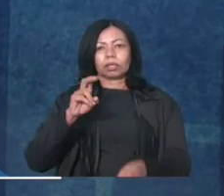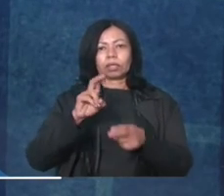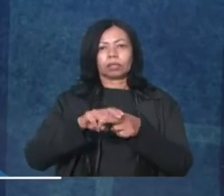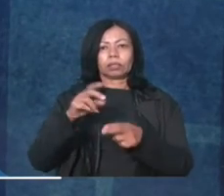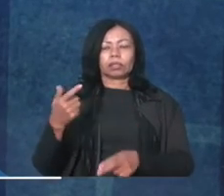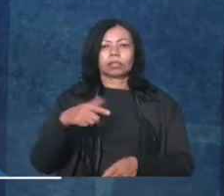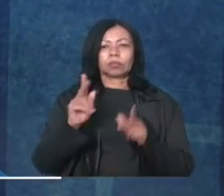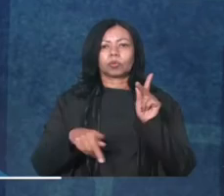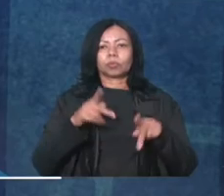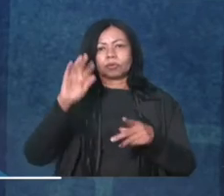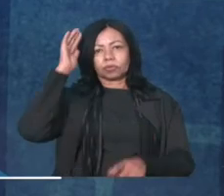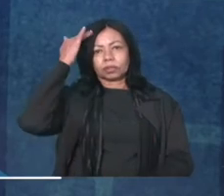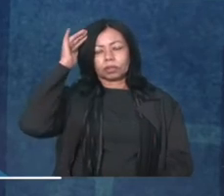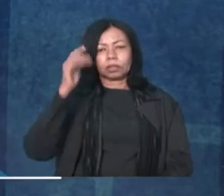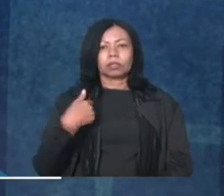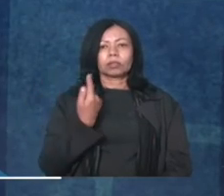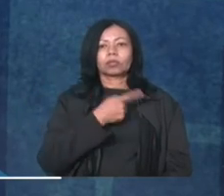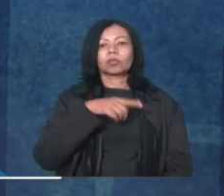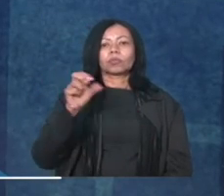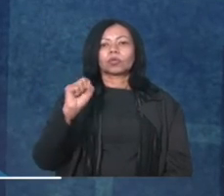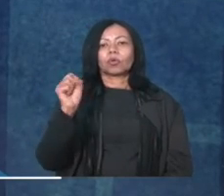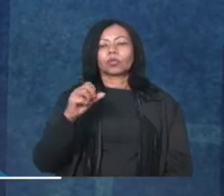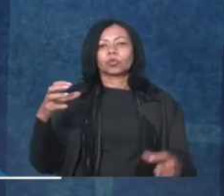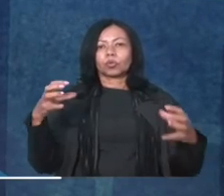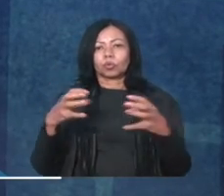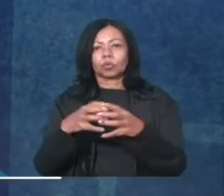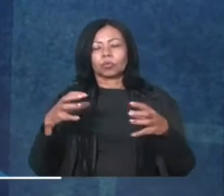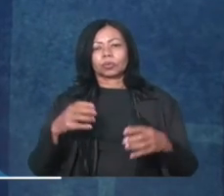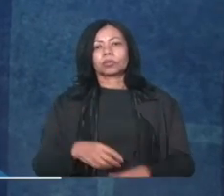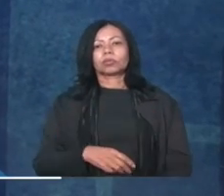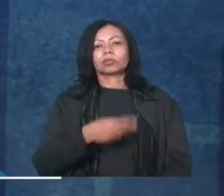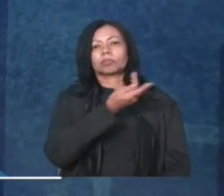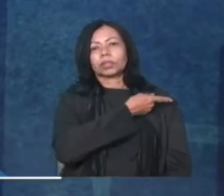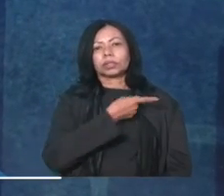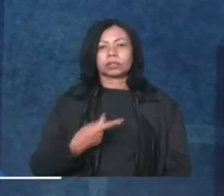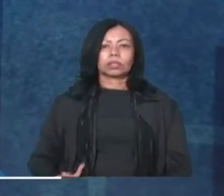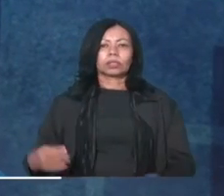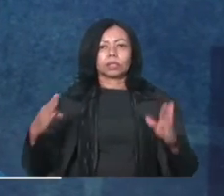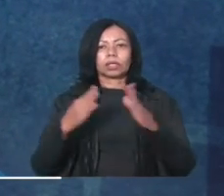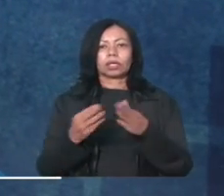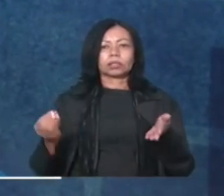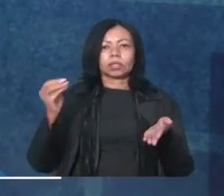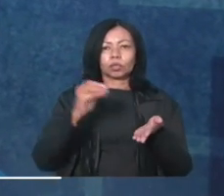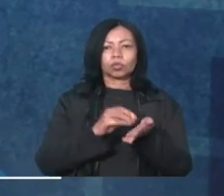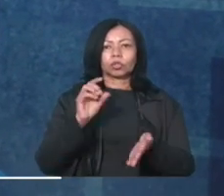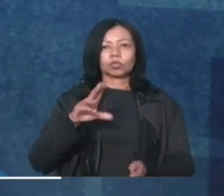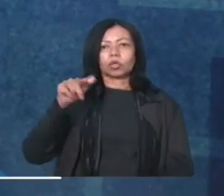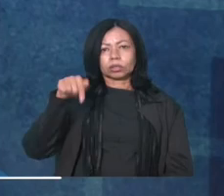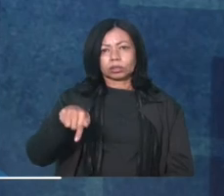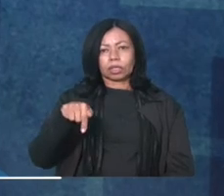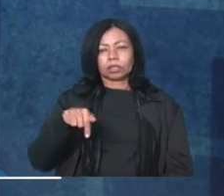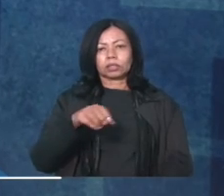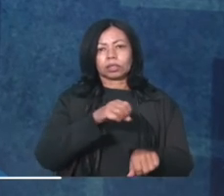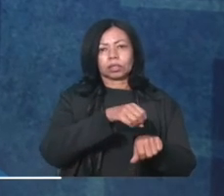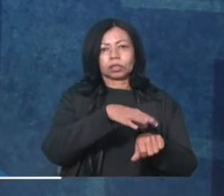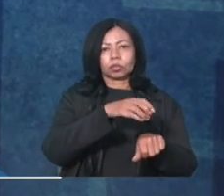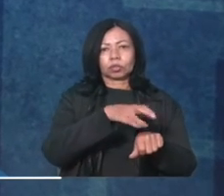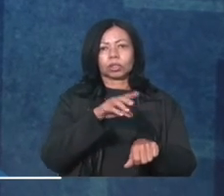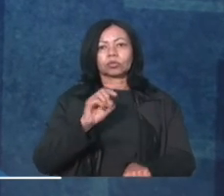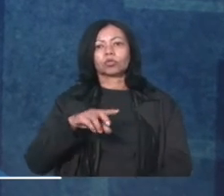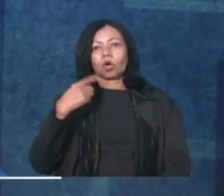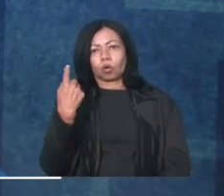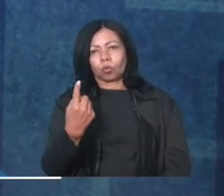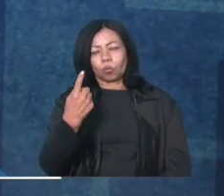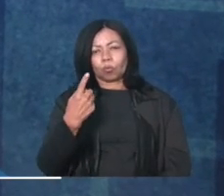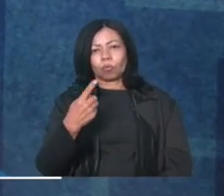a população entender, nós somos em oito partidos. O presidente da casa incluiu apenas sete, excluindo apenas um. Então,